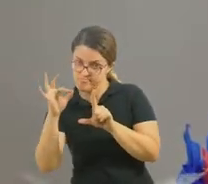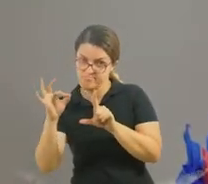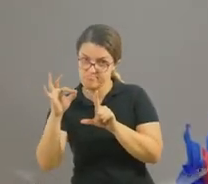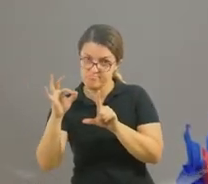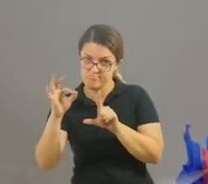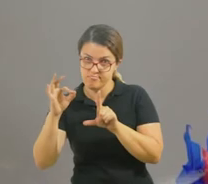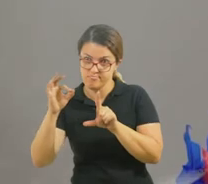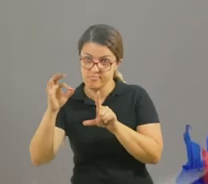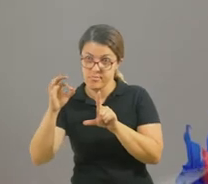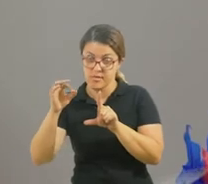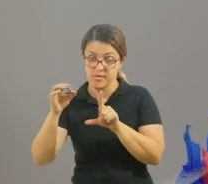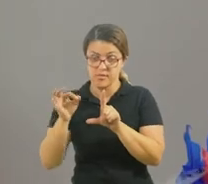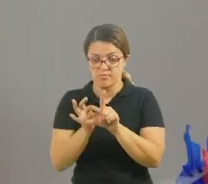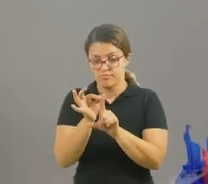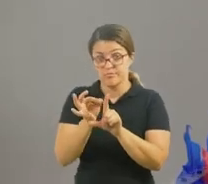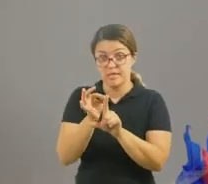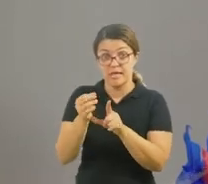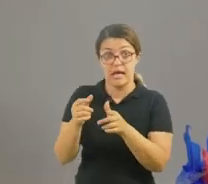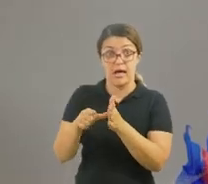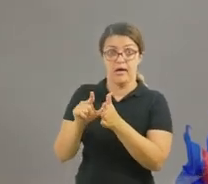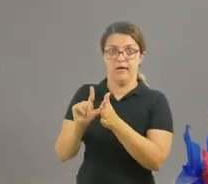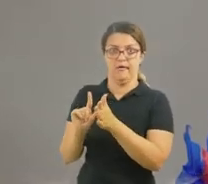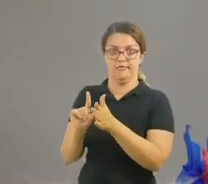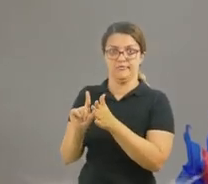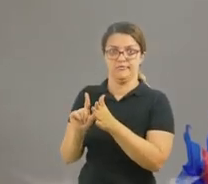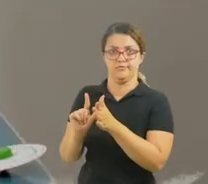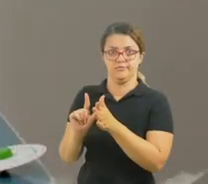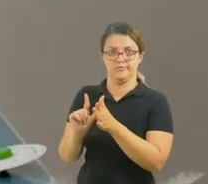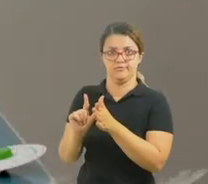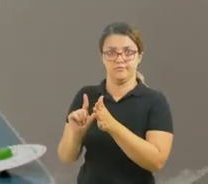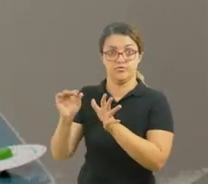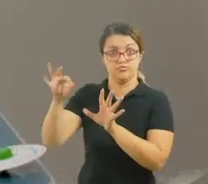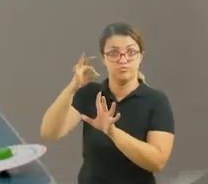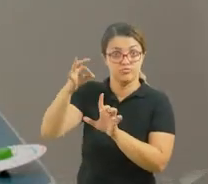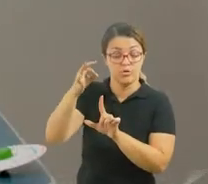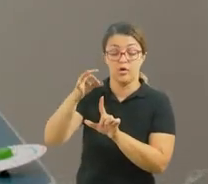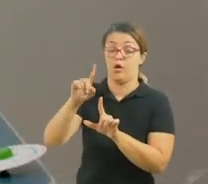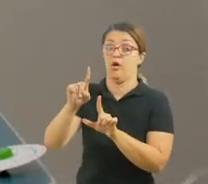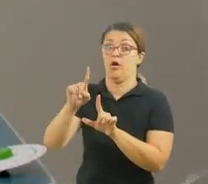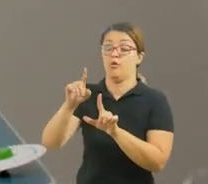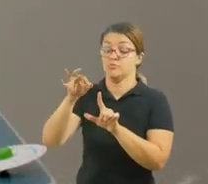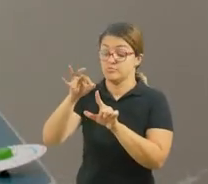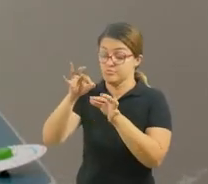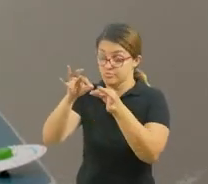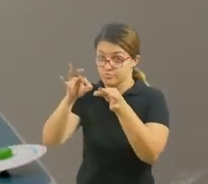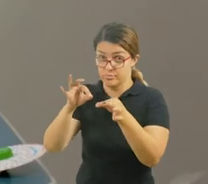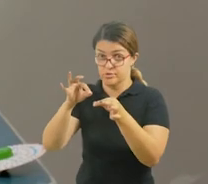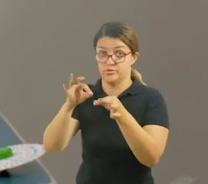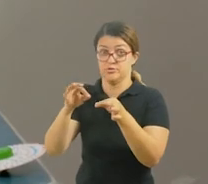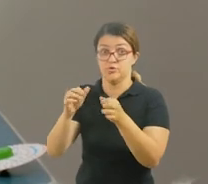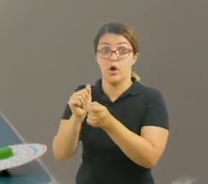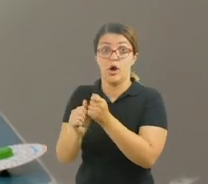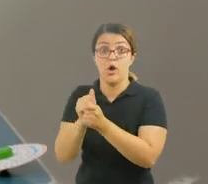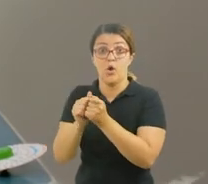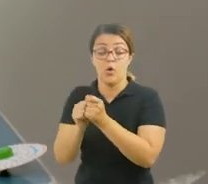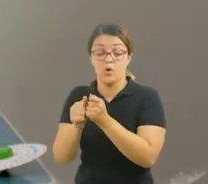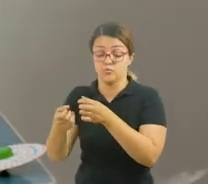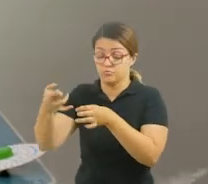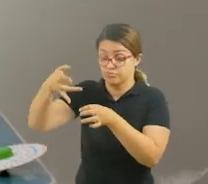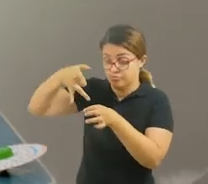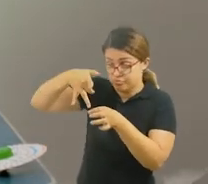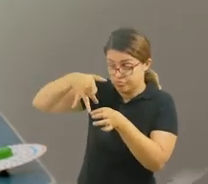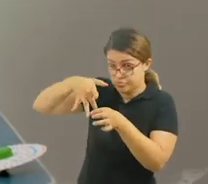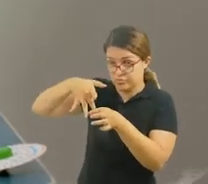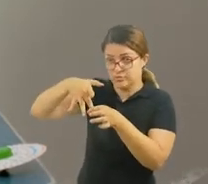vocês vão precisar ou de arroz ou de um pouquinho de areia para colocar aqui dentro. Aí, peça para a mamãe fechar a última